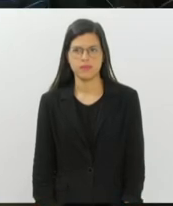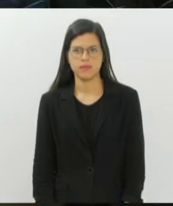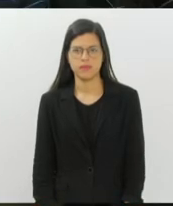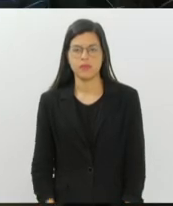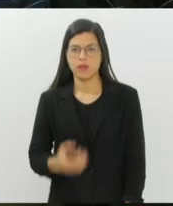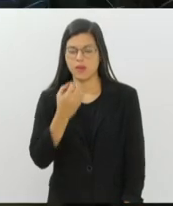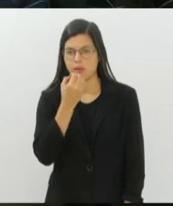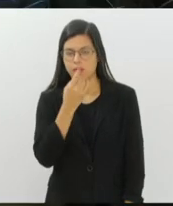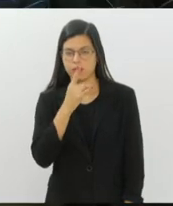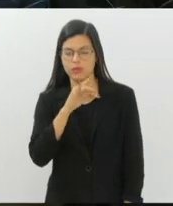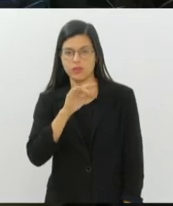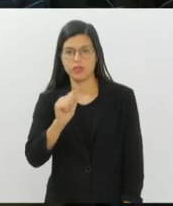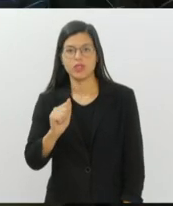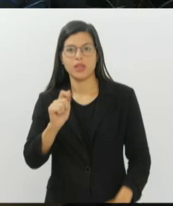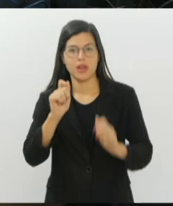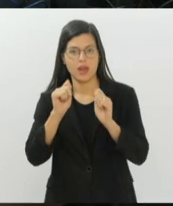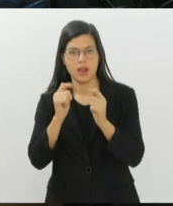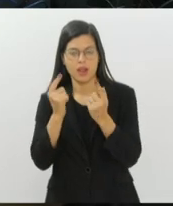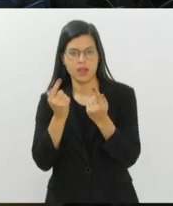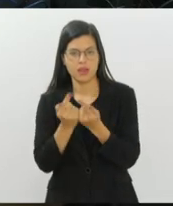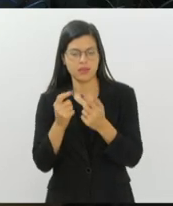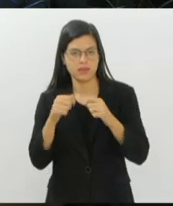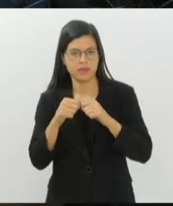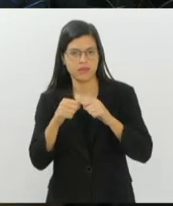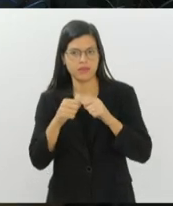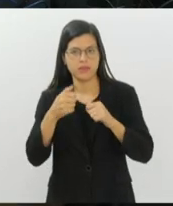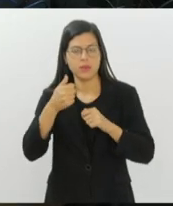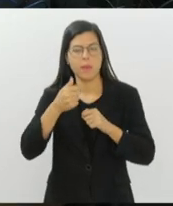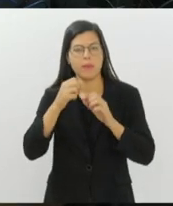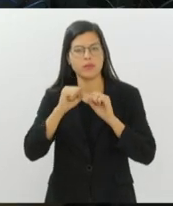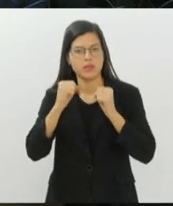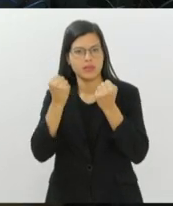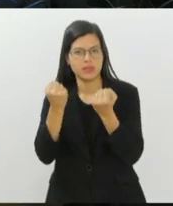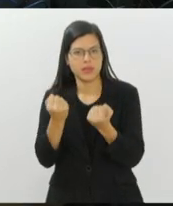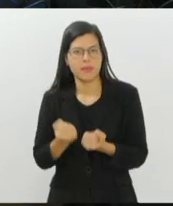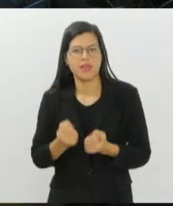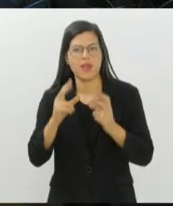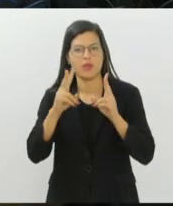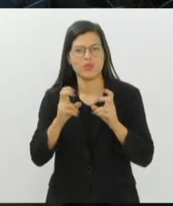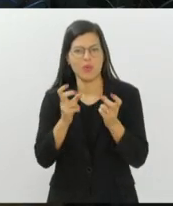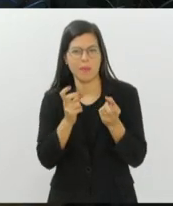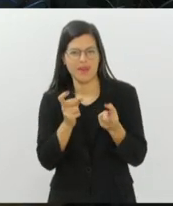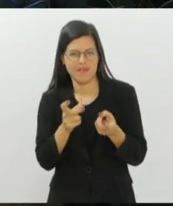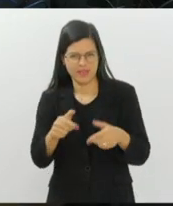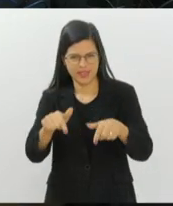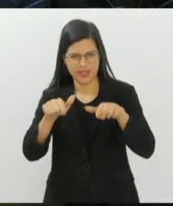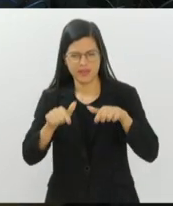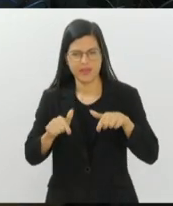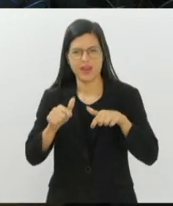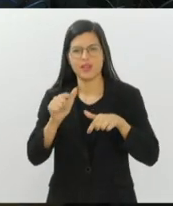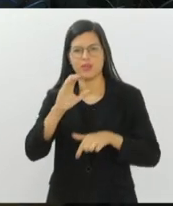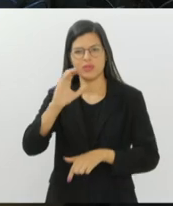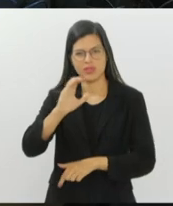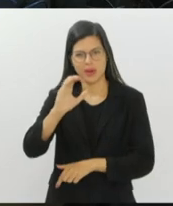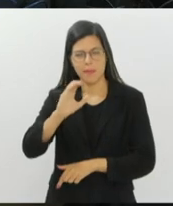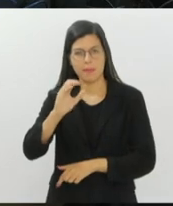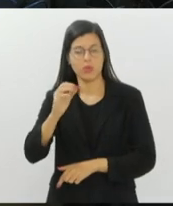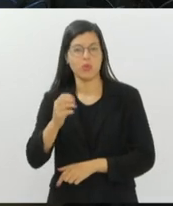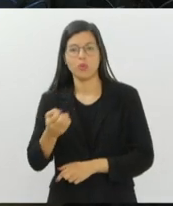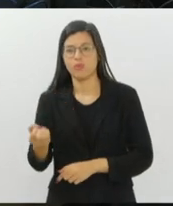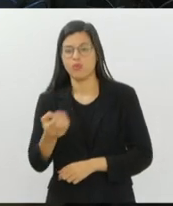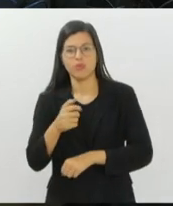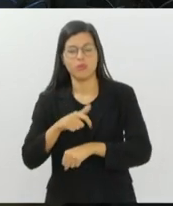Bom Dia Alerj realizou o primeiro Seminário de Créditos de Carbono e o Novo Mercado. O objetivo do evento,